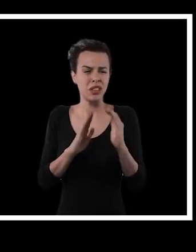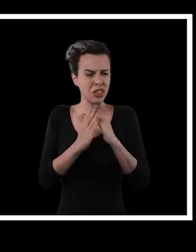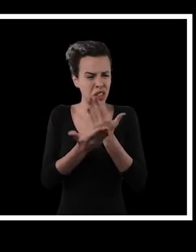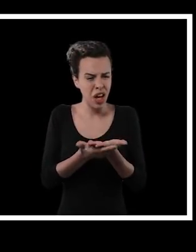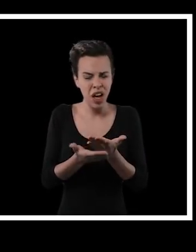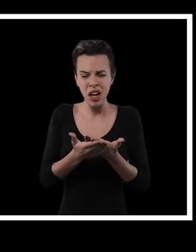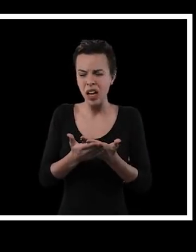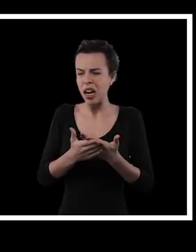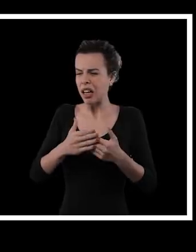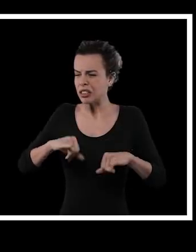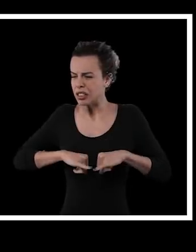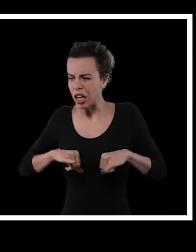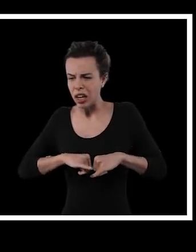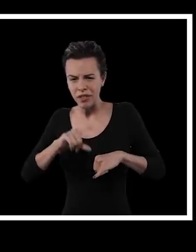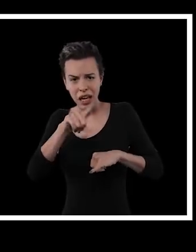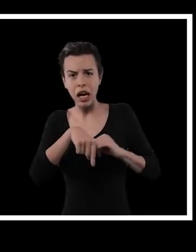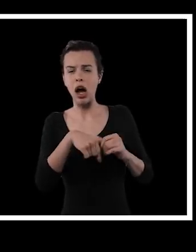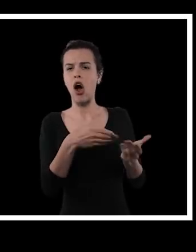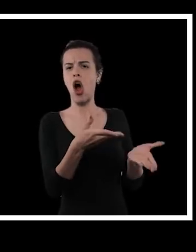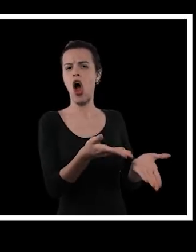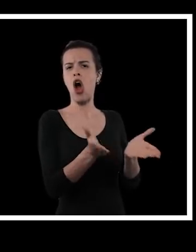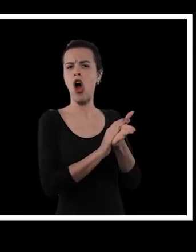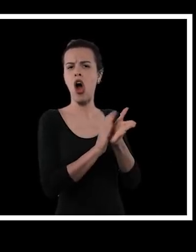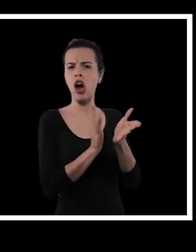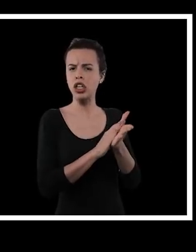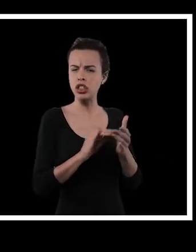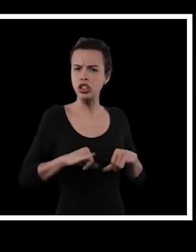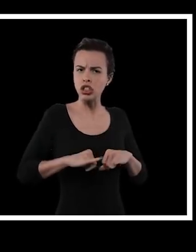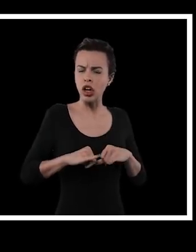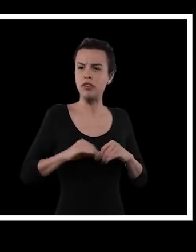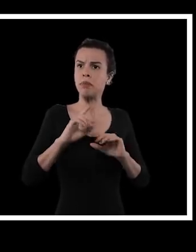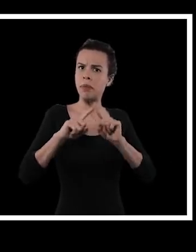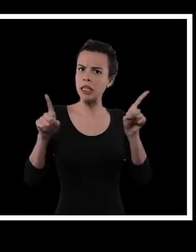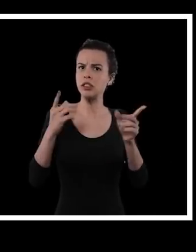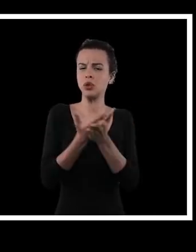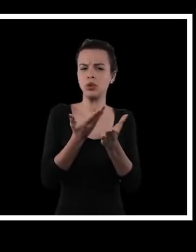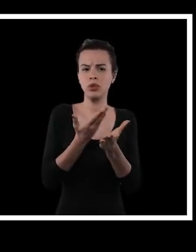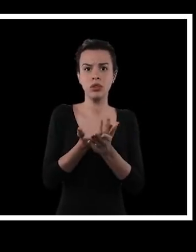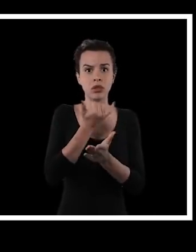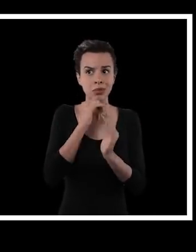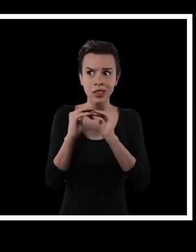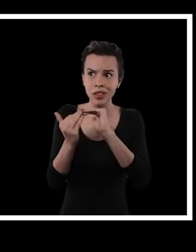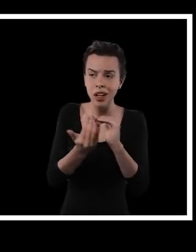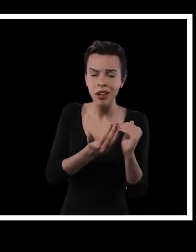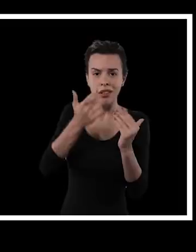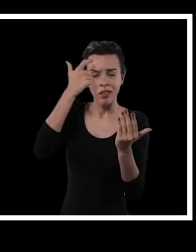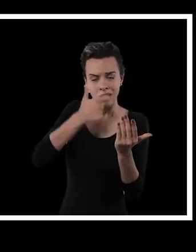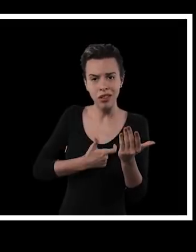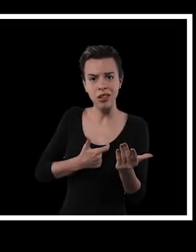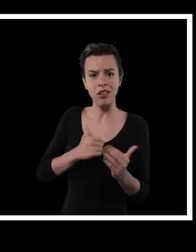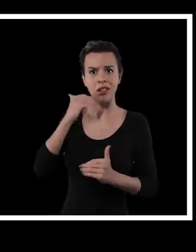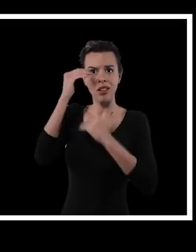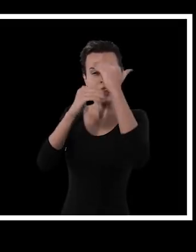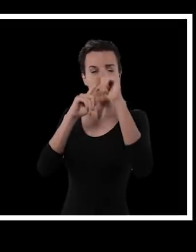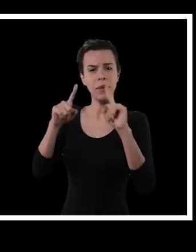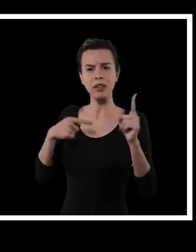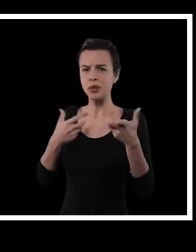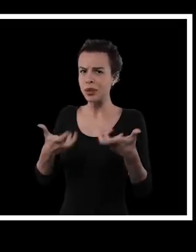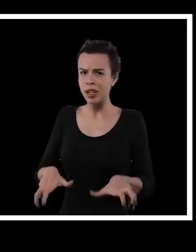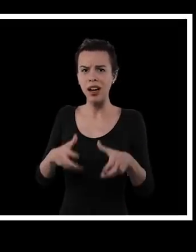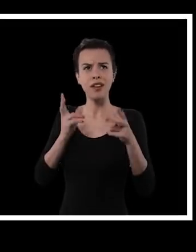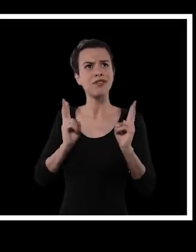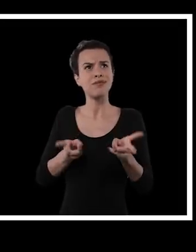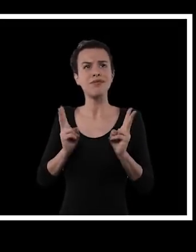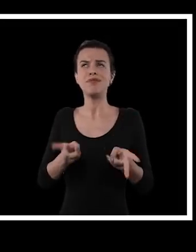exemplo de educação, sirva como forma, a pessoa que mora na favela, ela pode, ela se fez naquele território, só que ela não quer